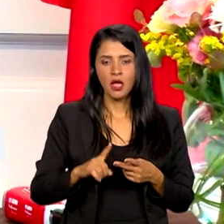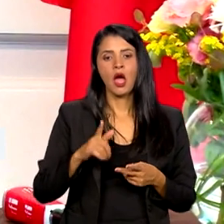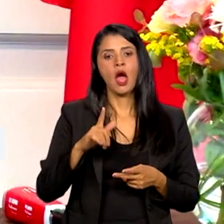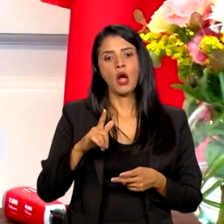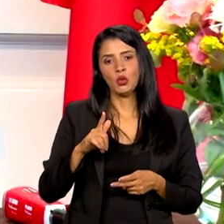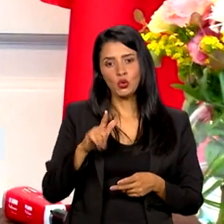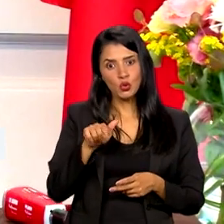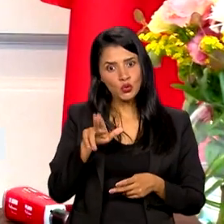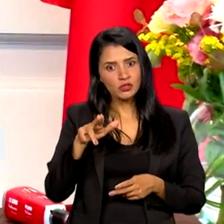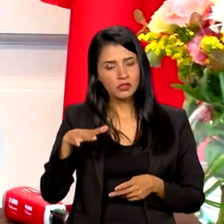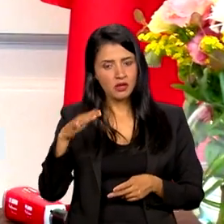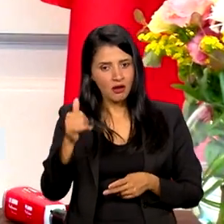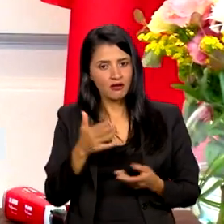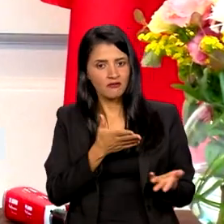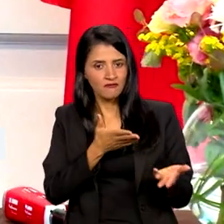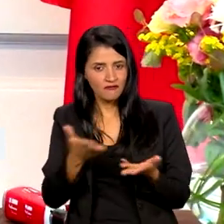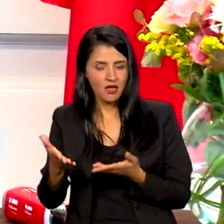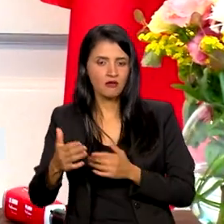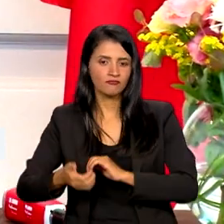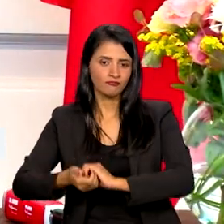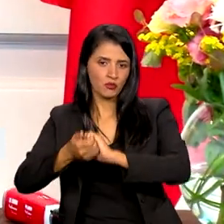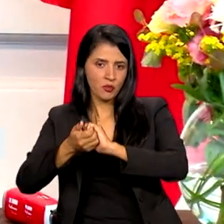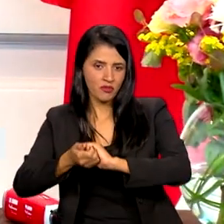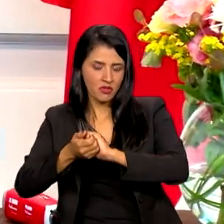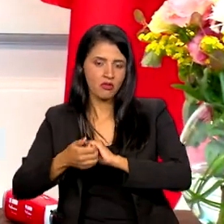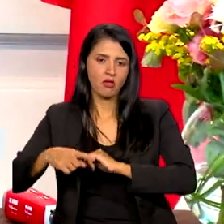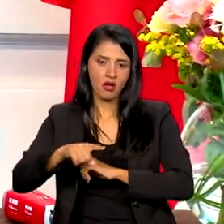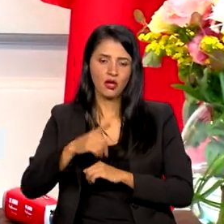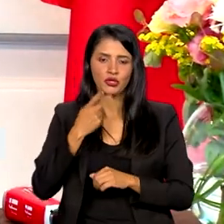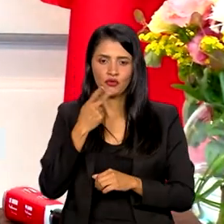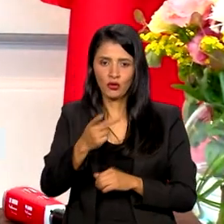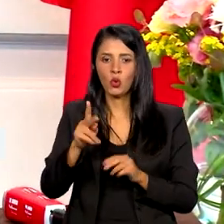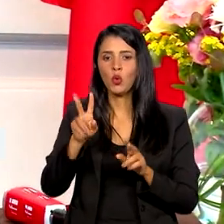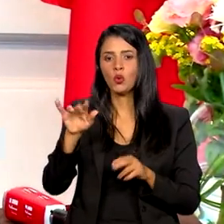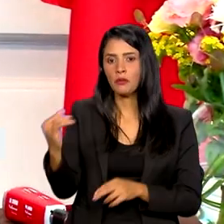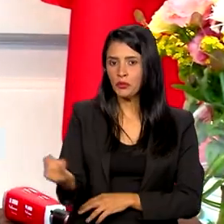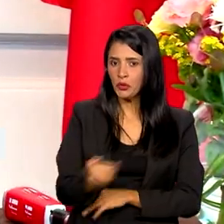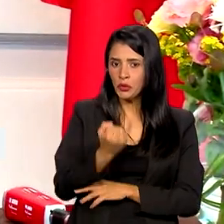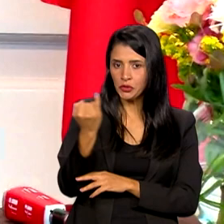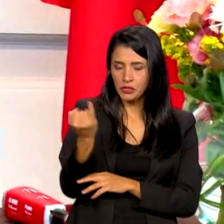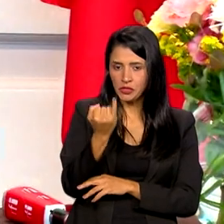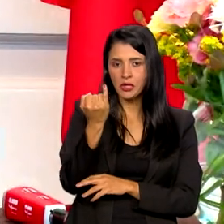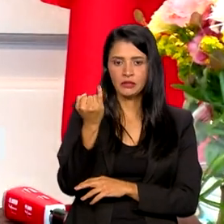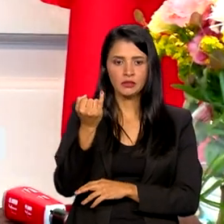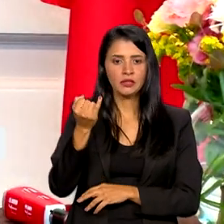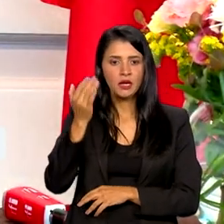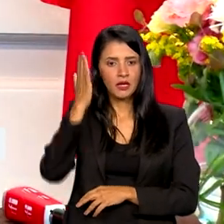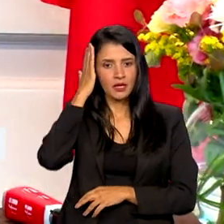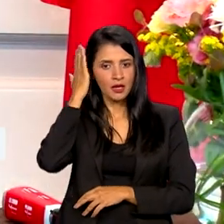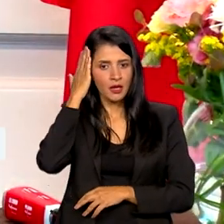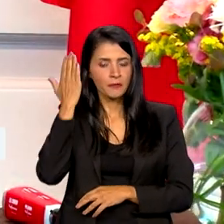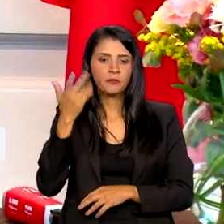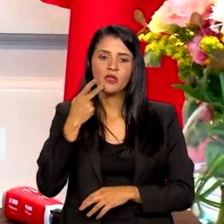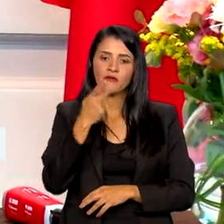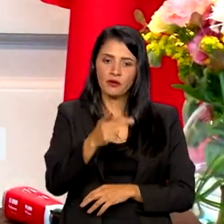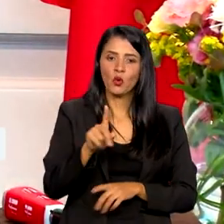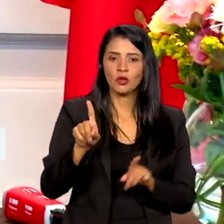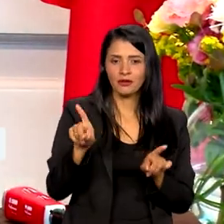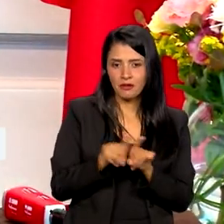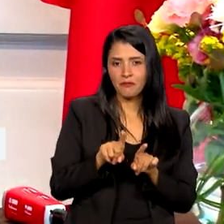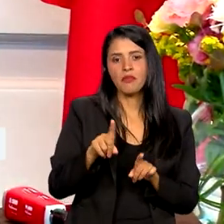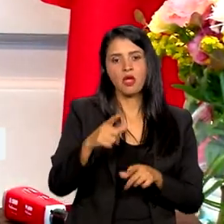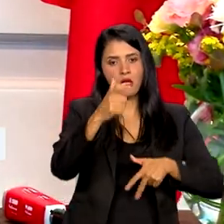vieram cumprimentá-las, e a gente falou da importância, porque primeiro perpassa para além do governo, por exemplo, a figura da Janja